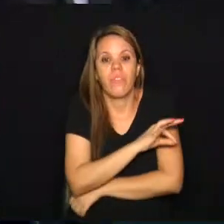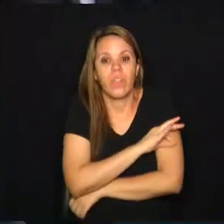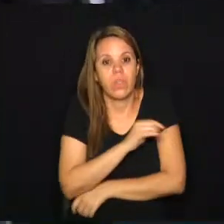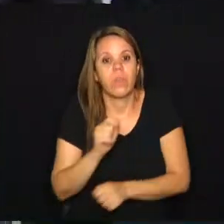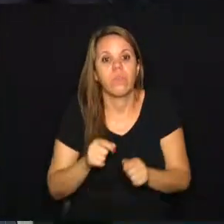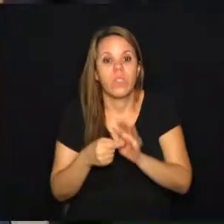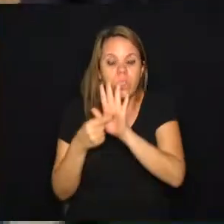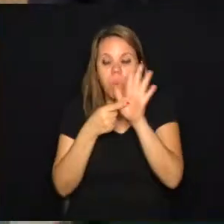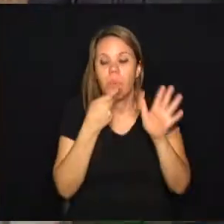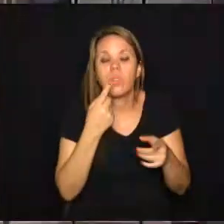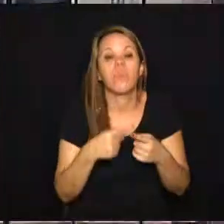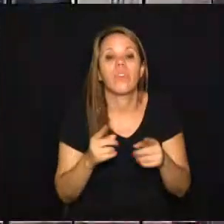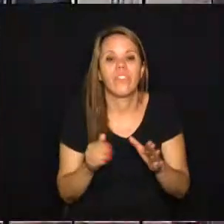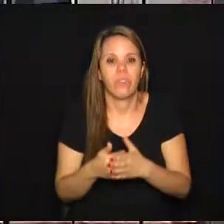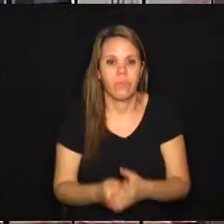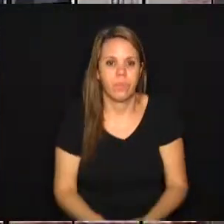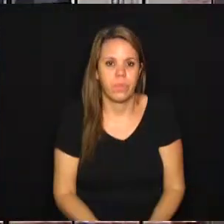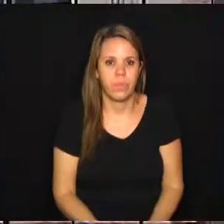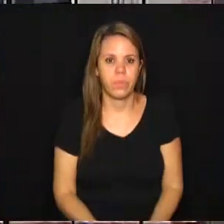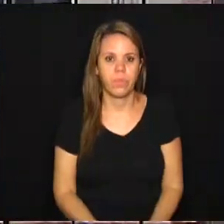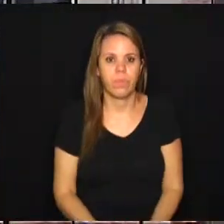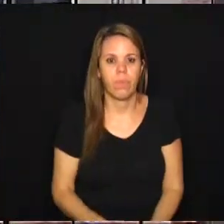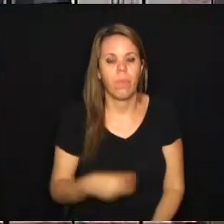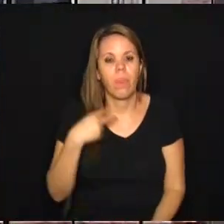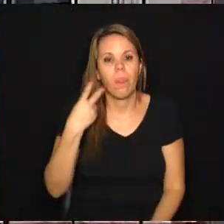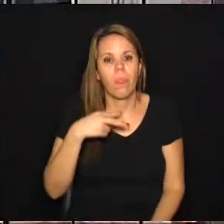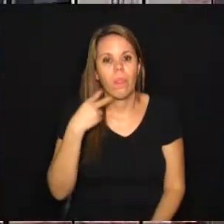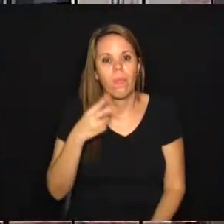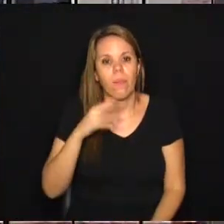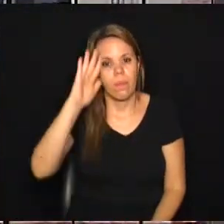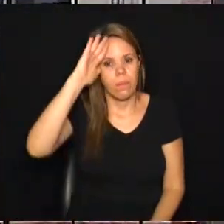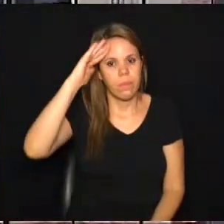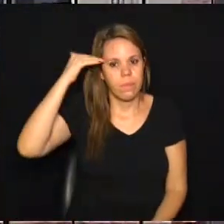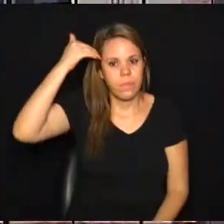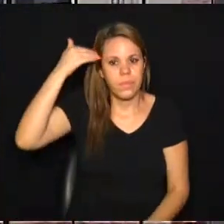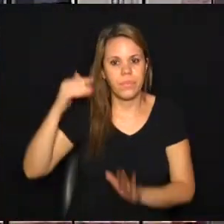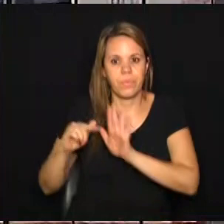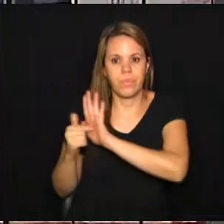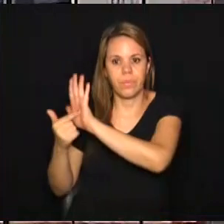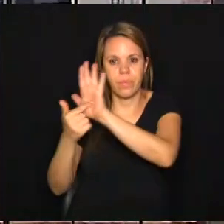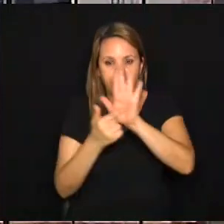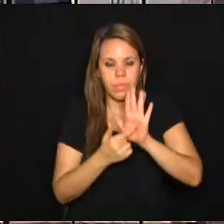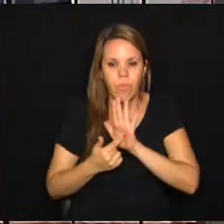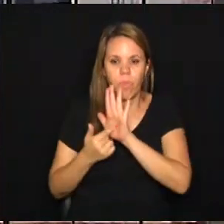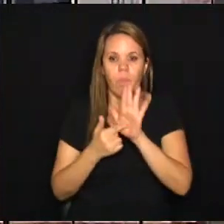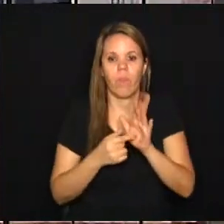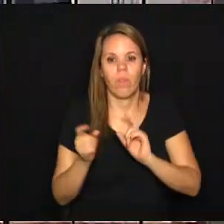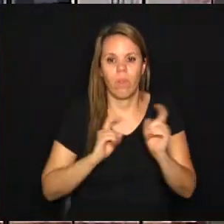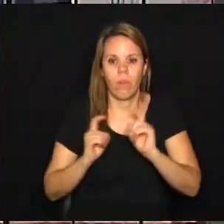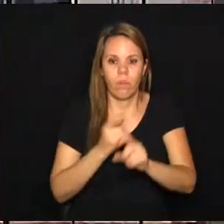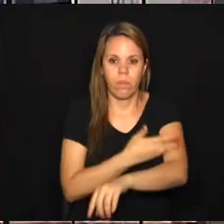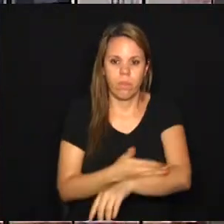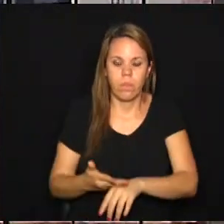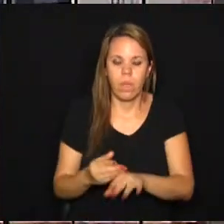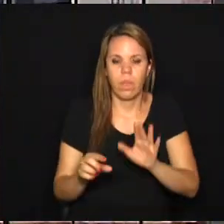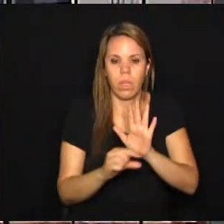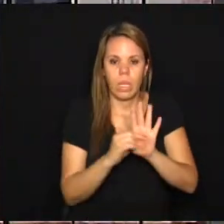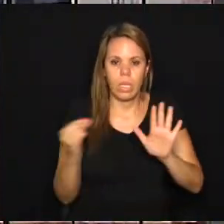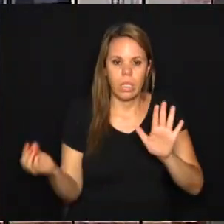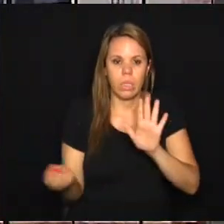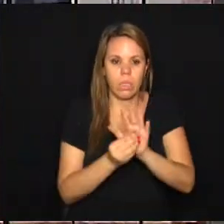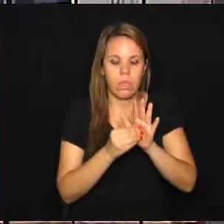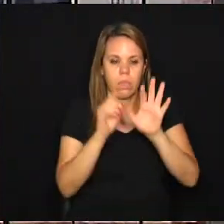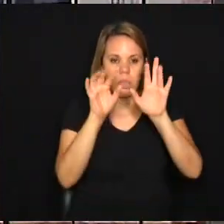público e dizer por que fechou. O vereador Pedro Tourinho apresentou durante reunião ordinária requerimentos